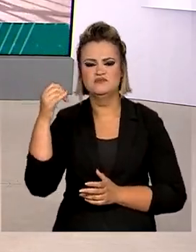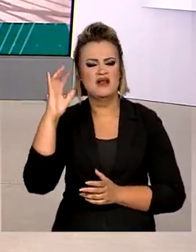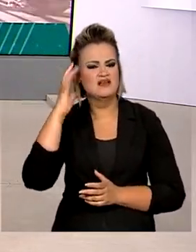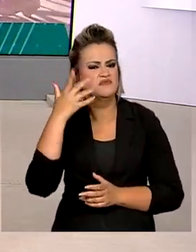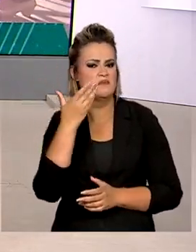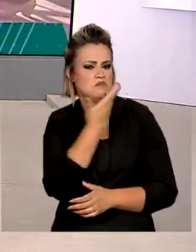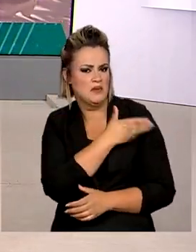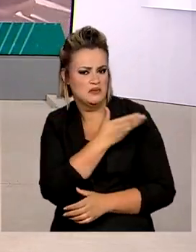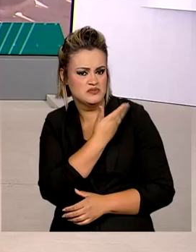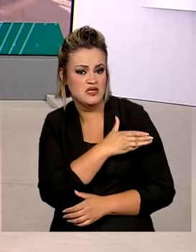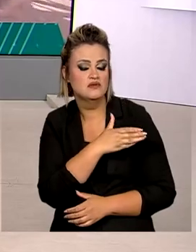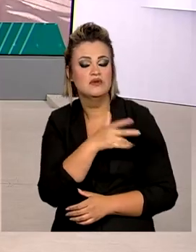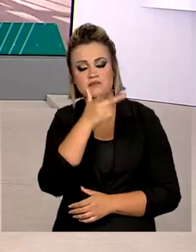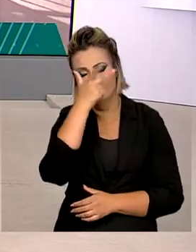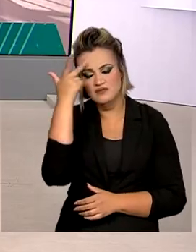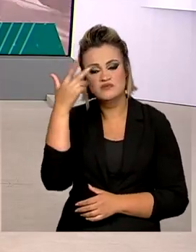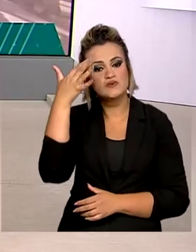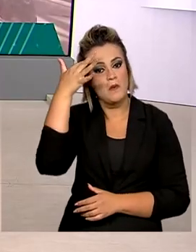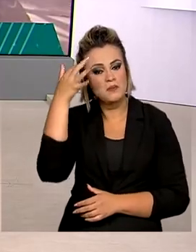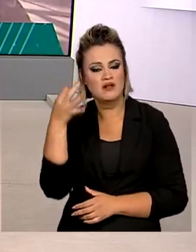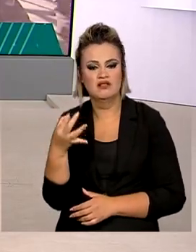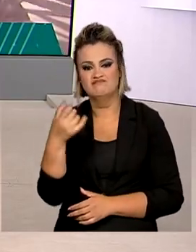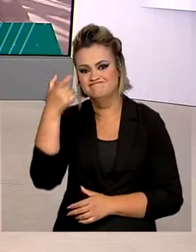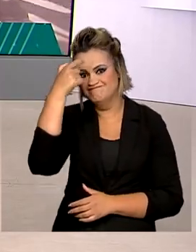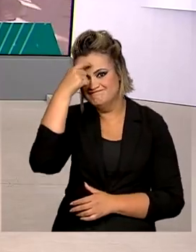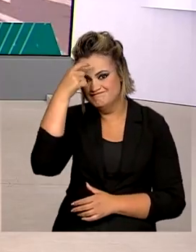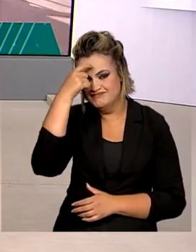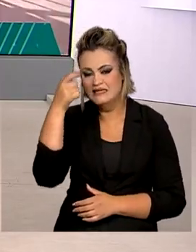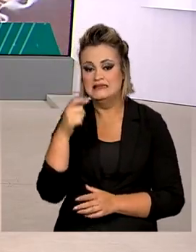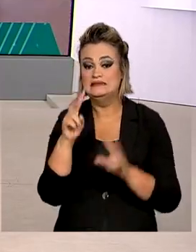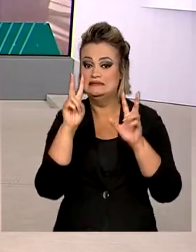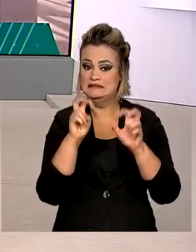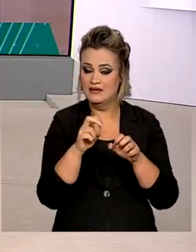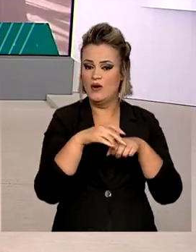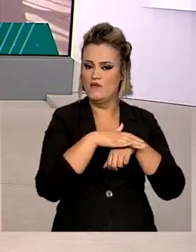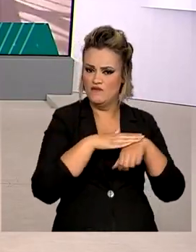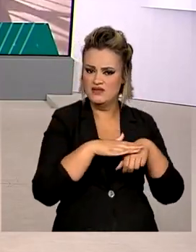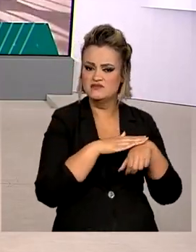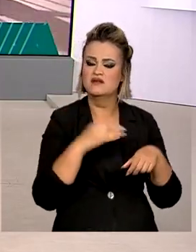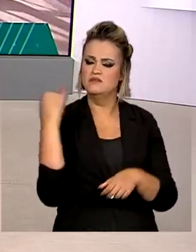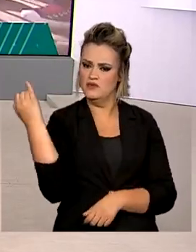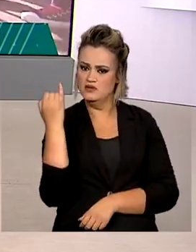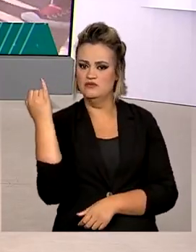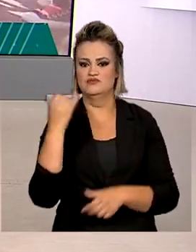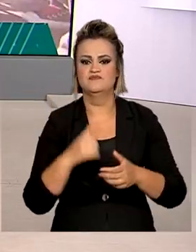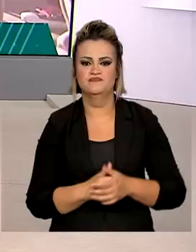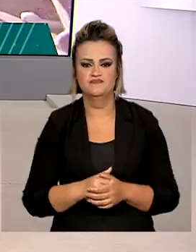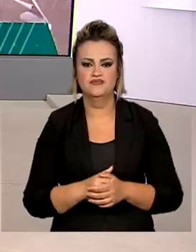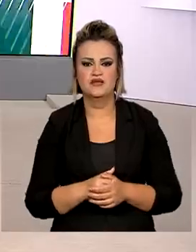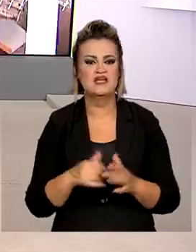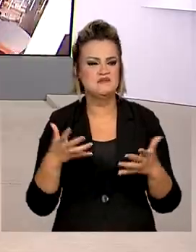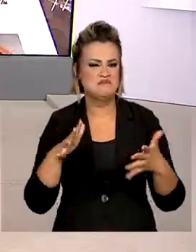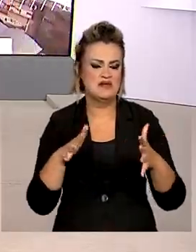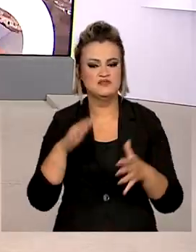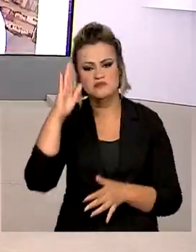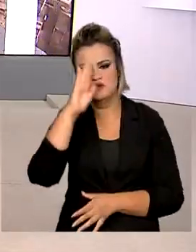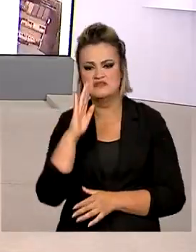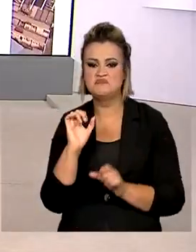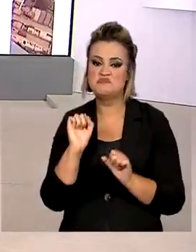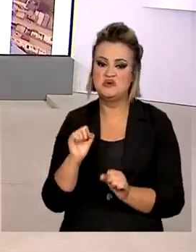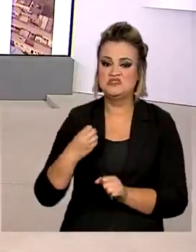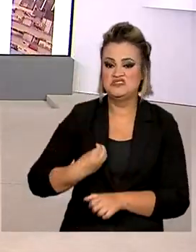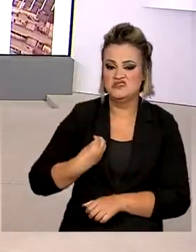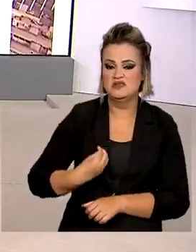o preconceito e conscientizar a população de que falar sobre a doença é importante. Estima-se que no Brasil